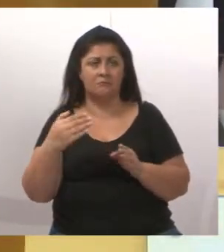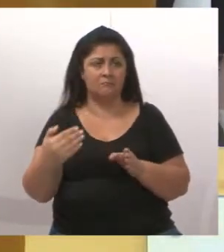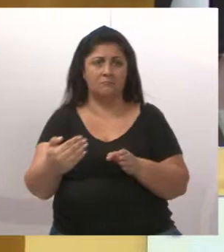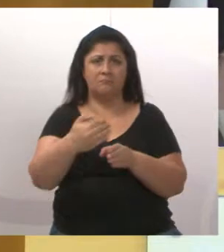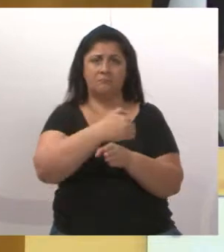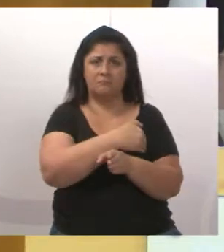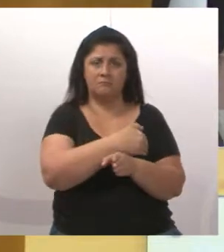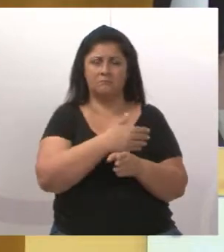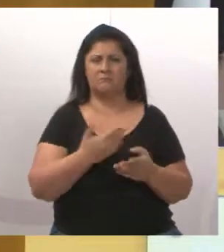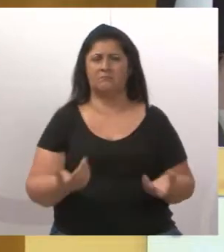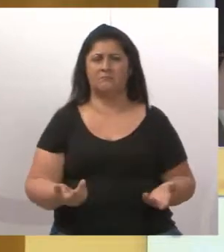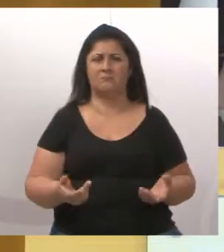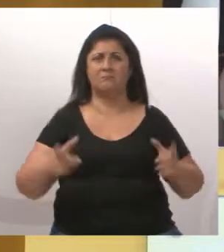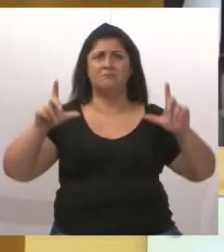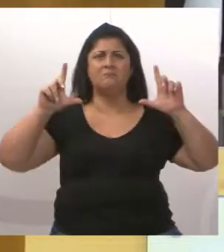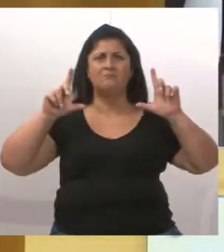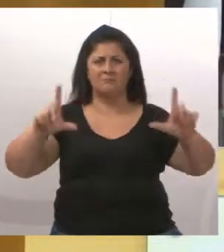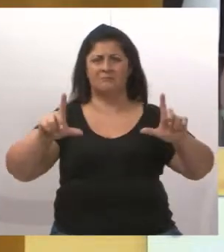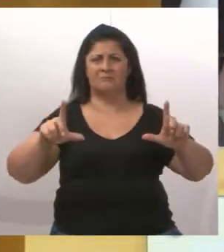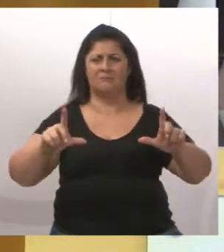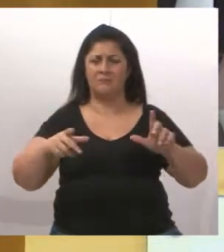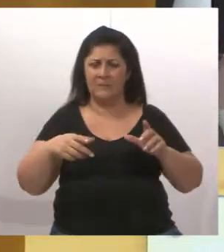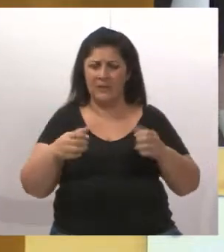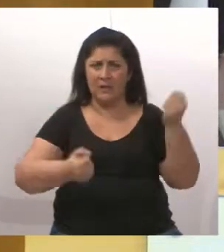Jacarei. Placa de Jacarei.